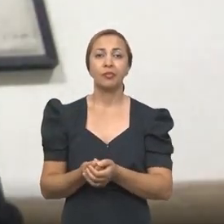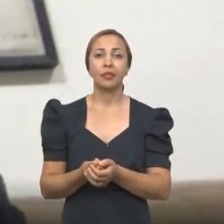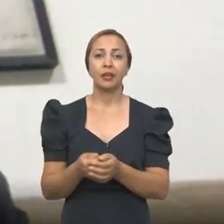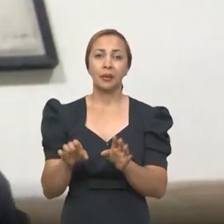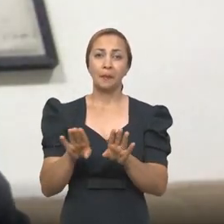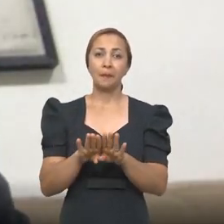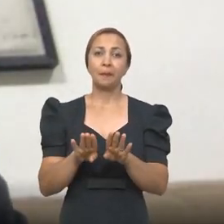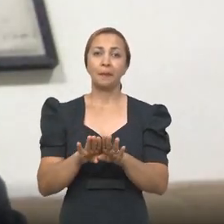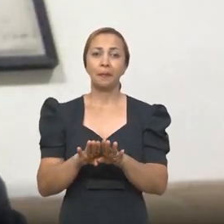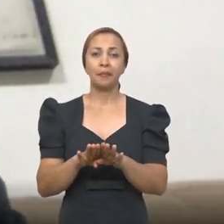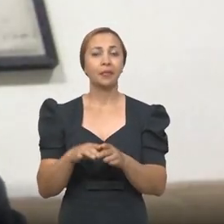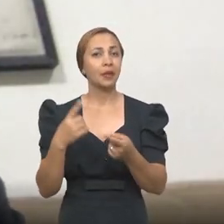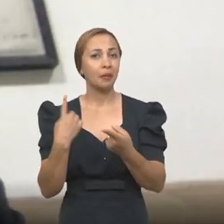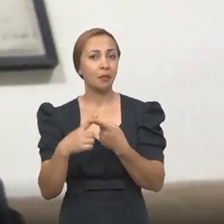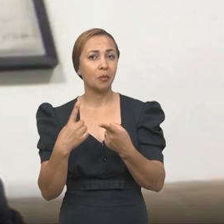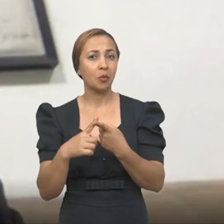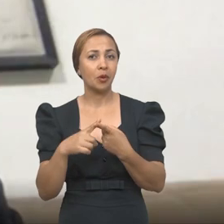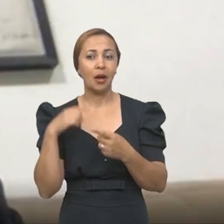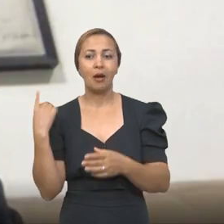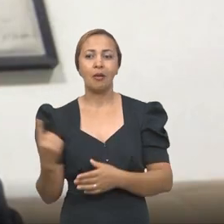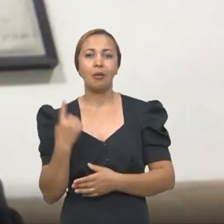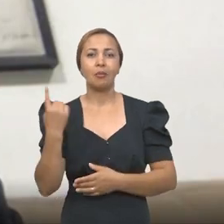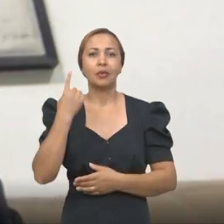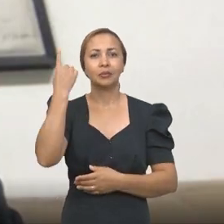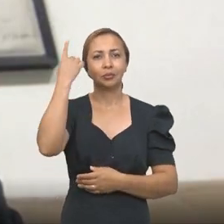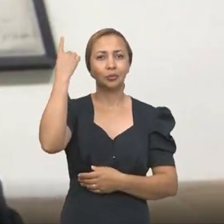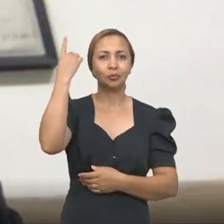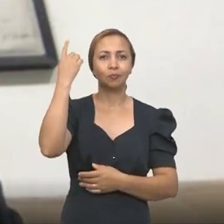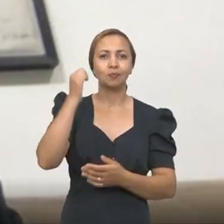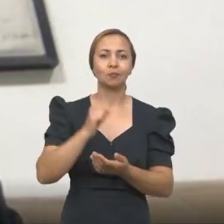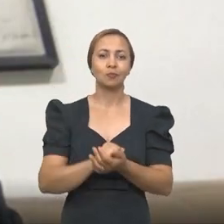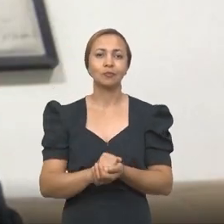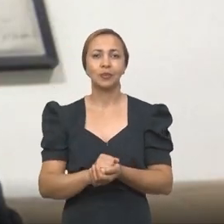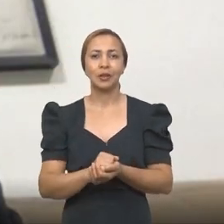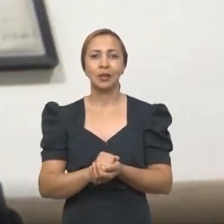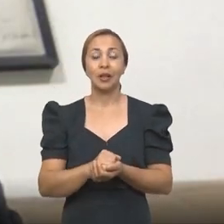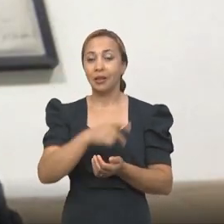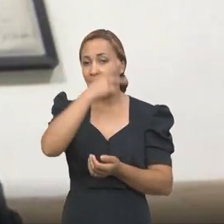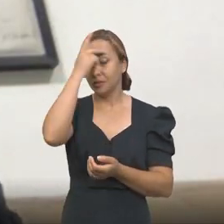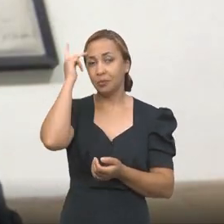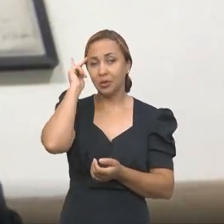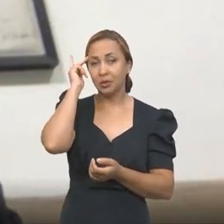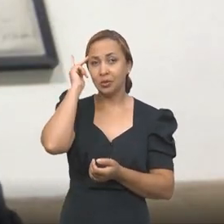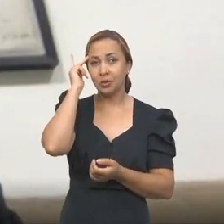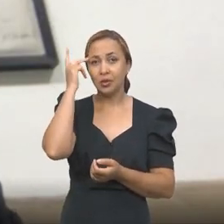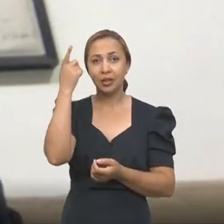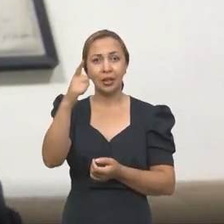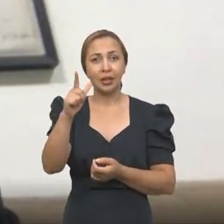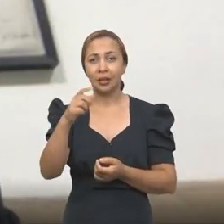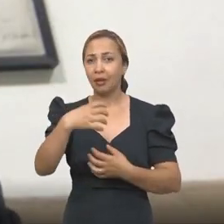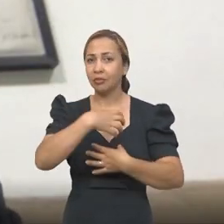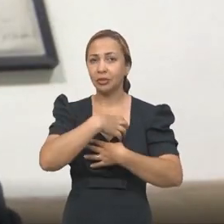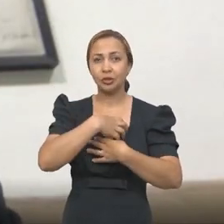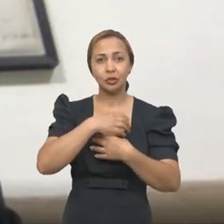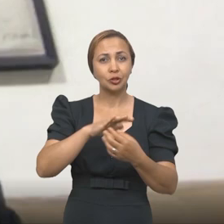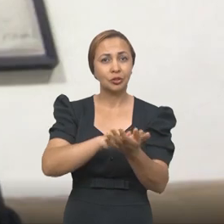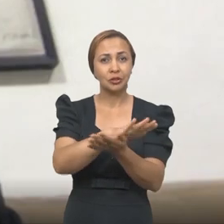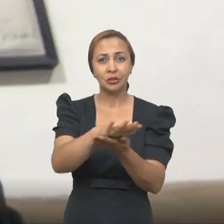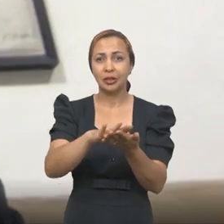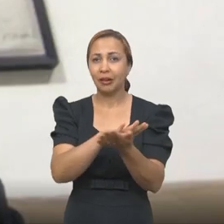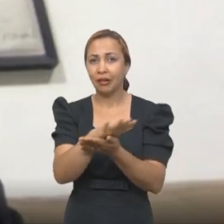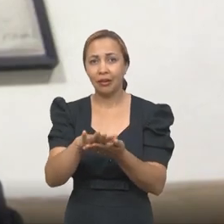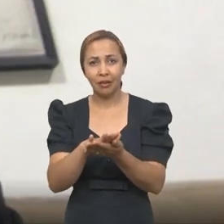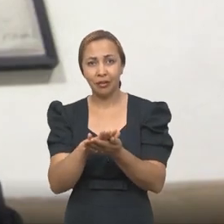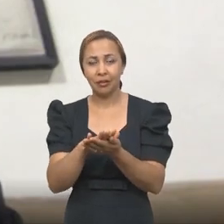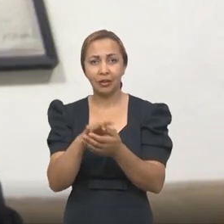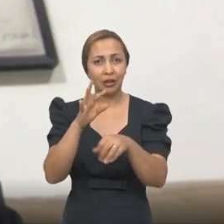e devido ao aumento nos indivíduos sintomáticos, o